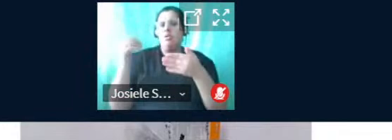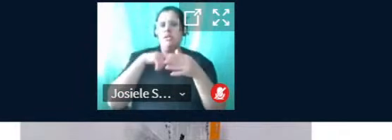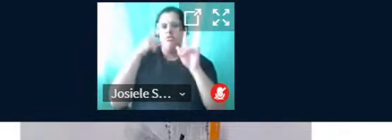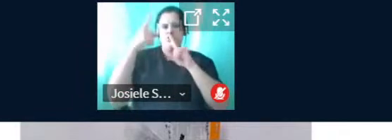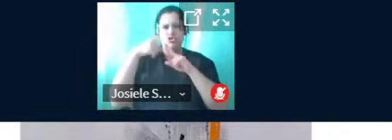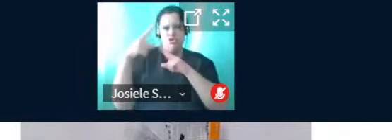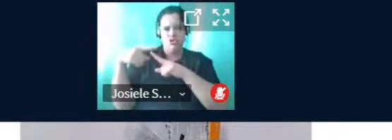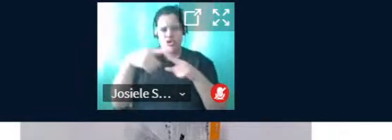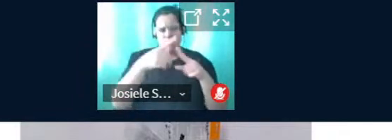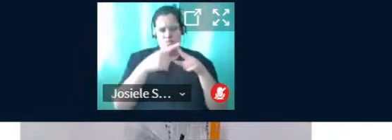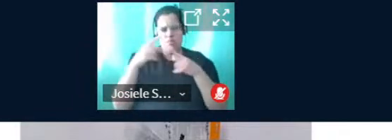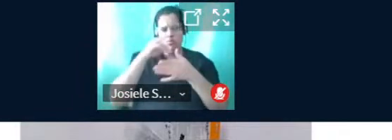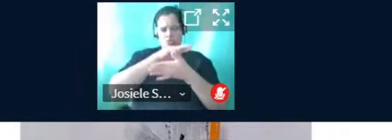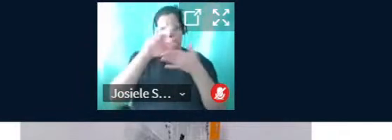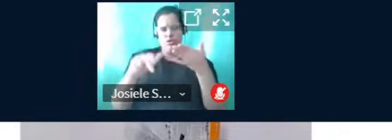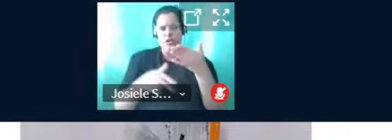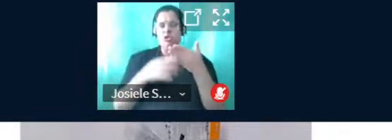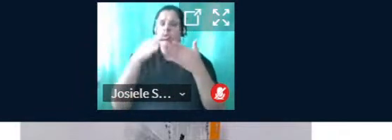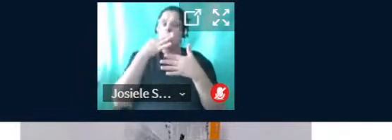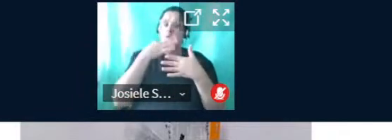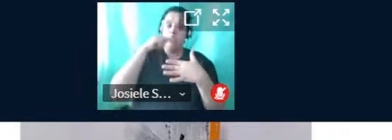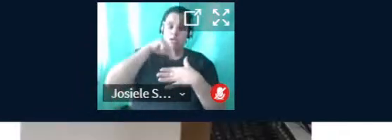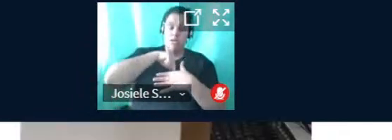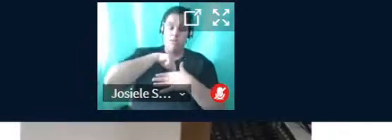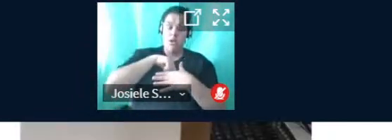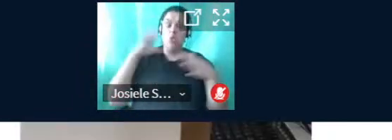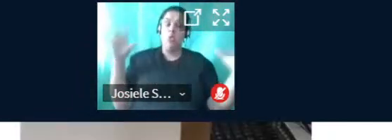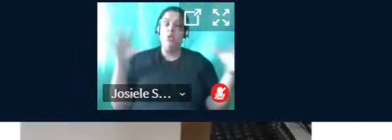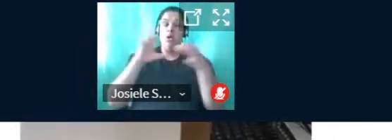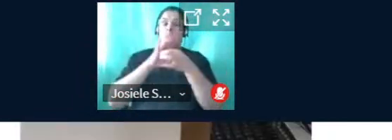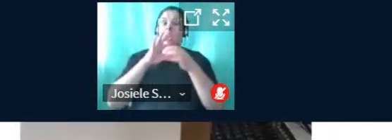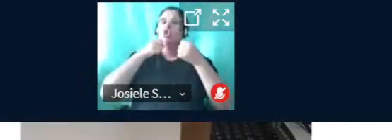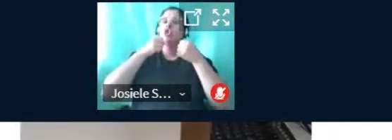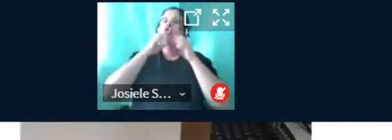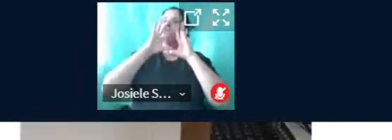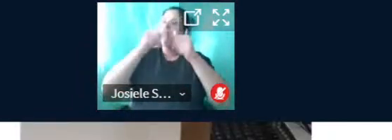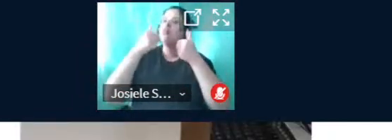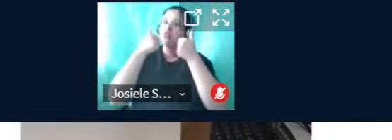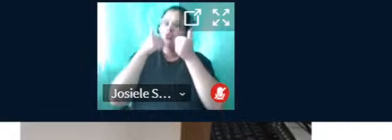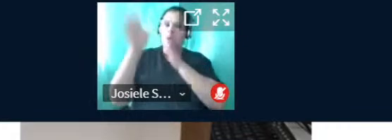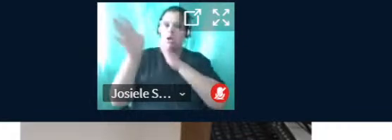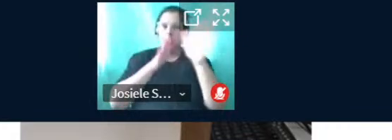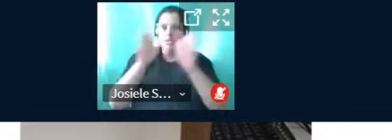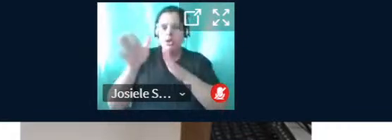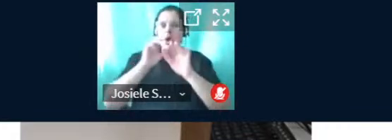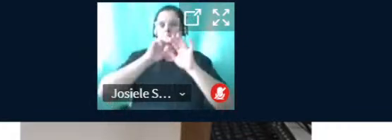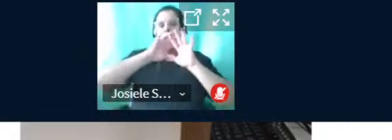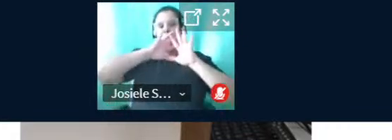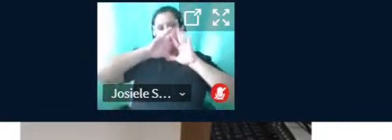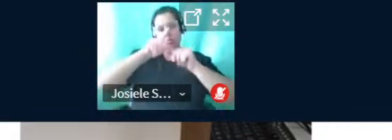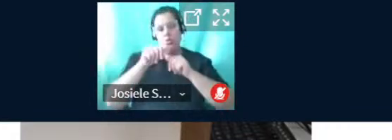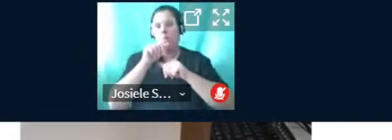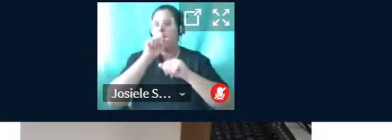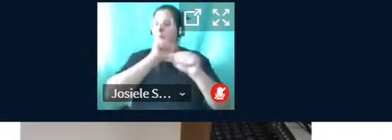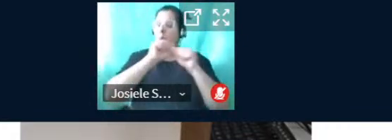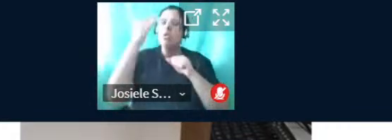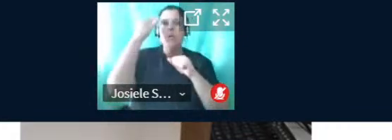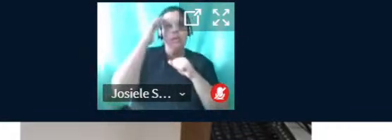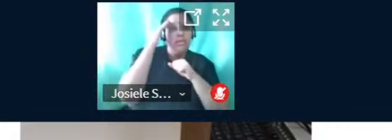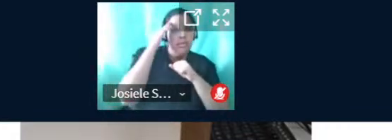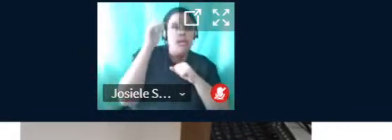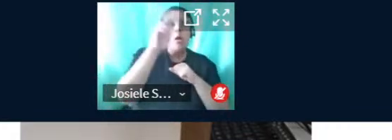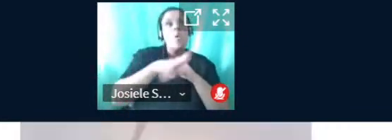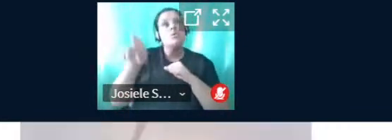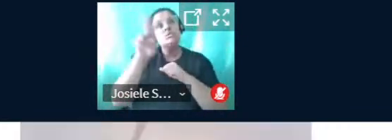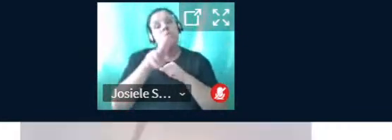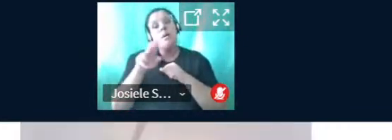vários conhecimentos interligados em diferentes lugares, todos acessíveis, permitindo que todos possam entender e replicar ou aperfeiçoar o